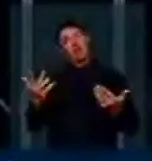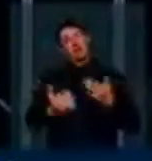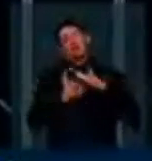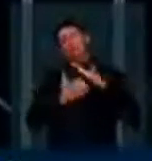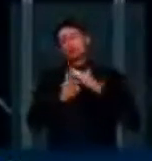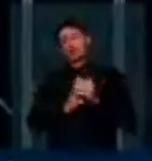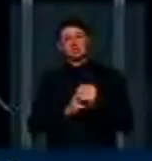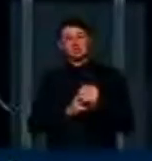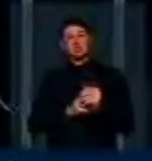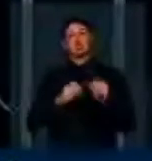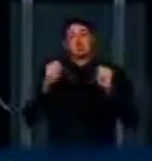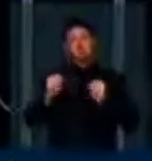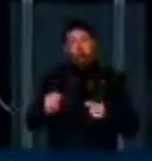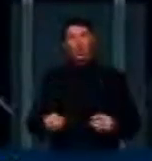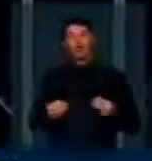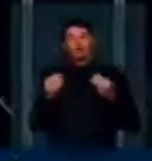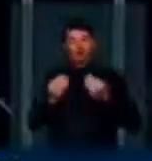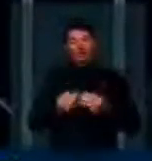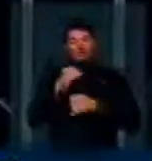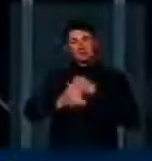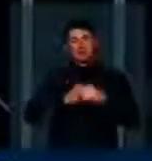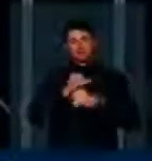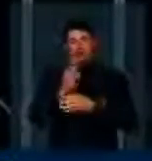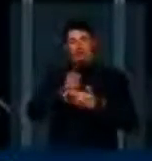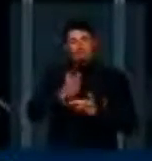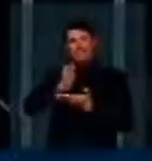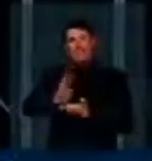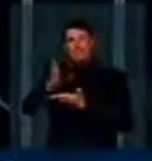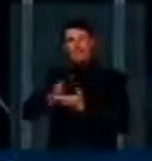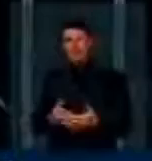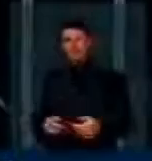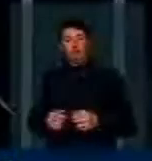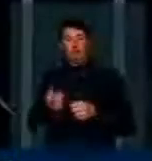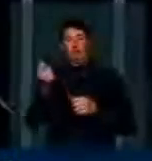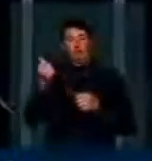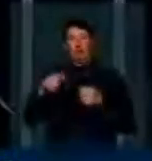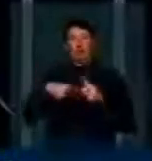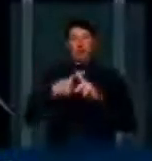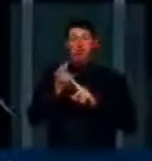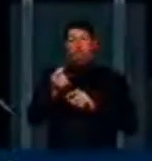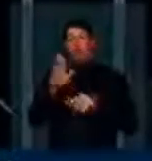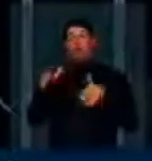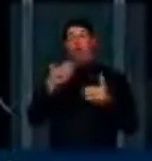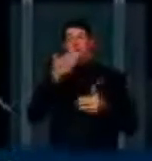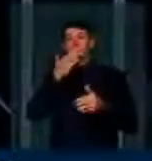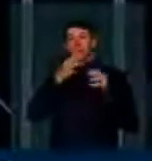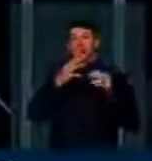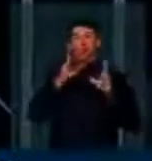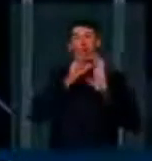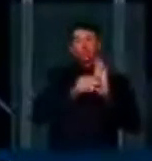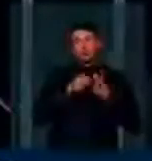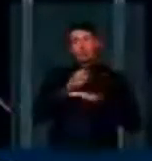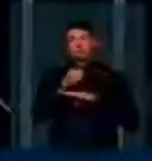poderão oferecer internet fatiada. vão cobrar preços extras pelo tipo de conteúdo que se queira